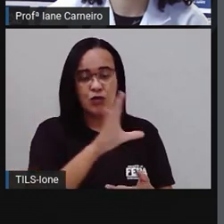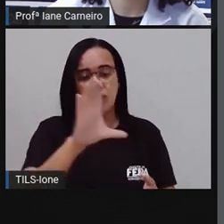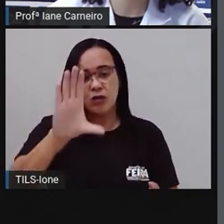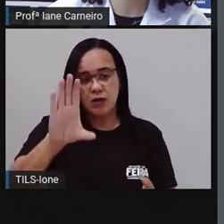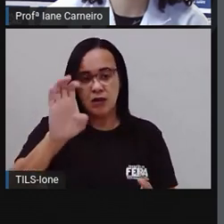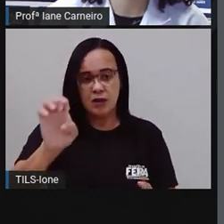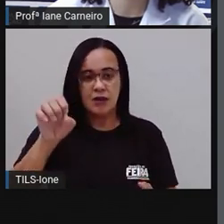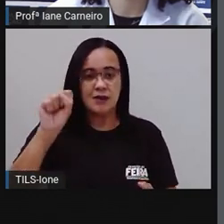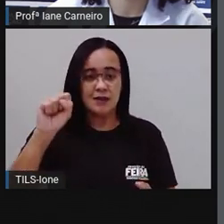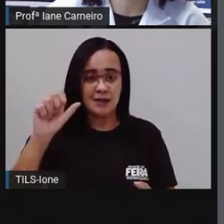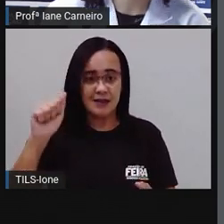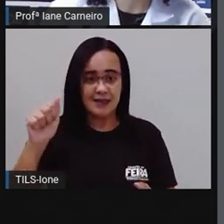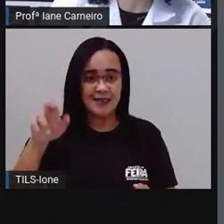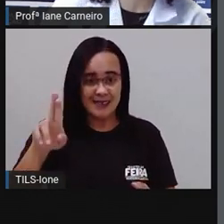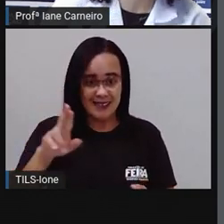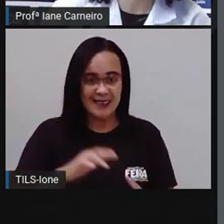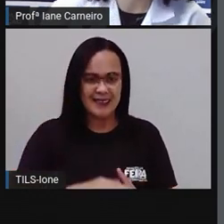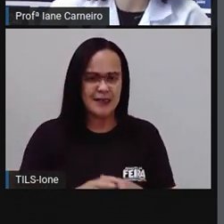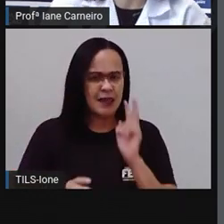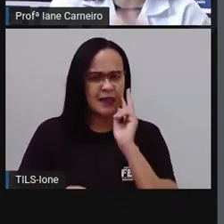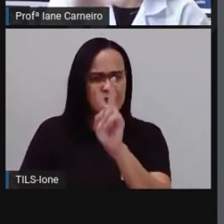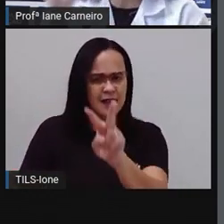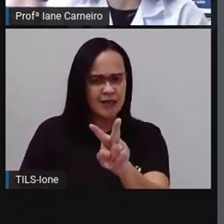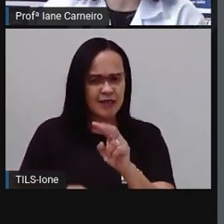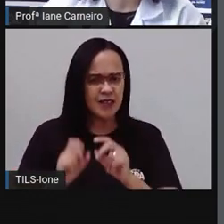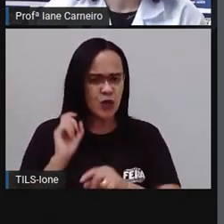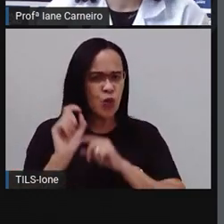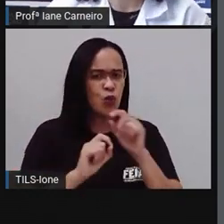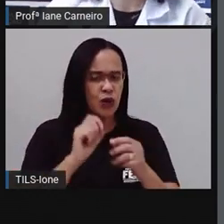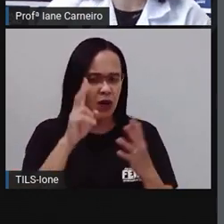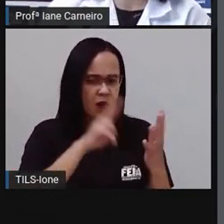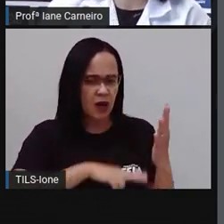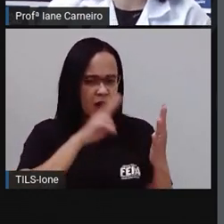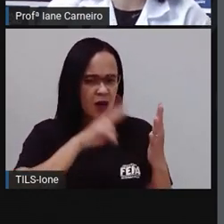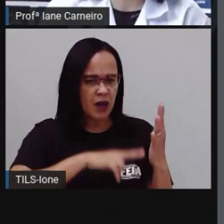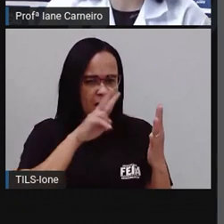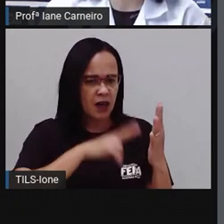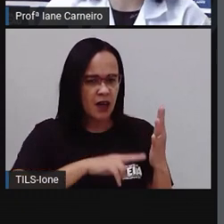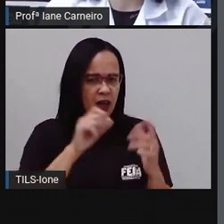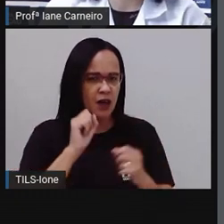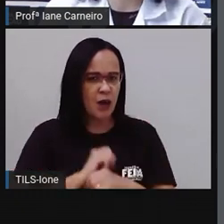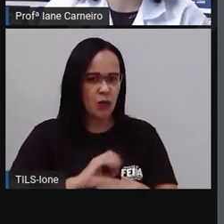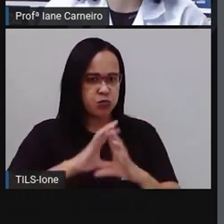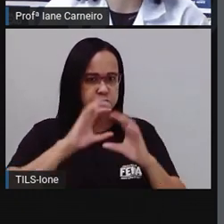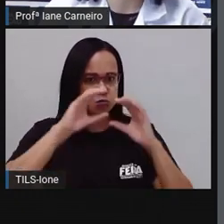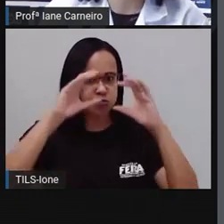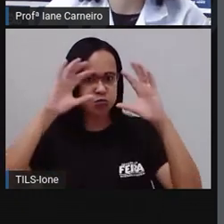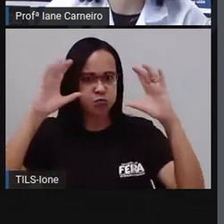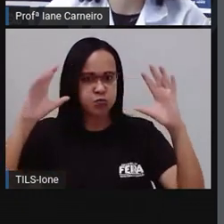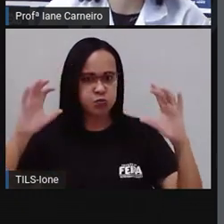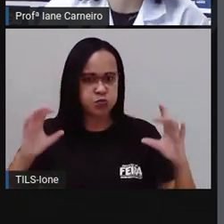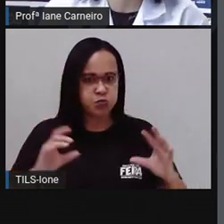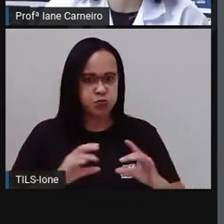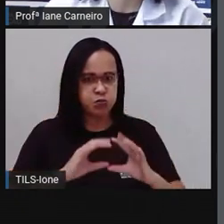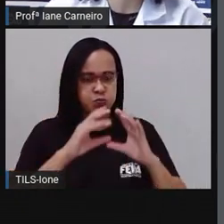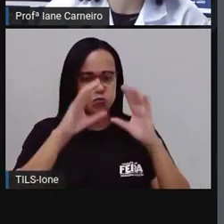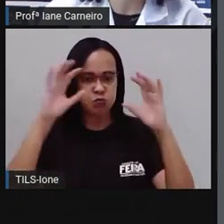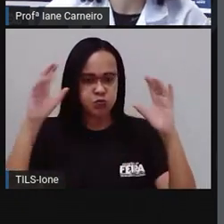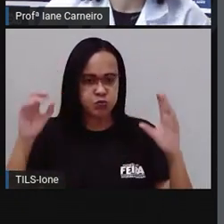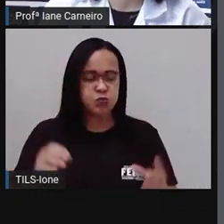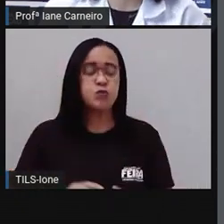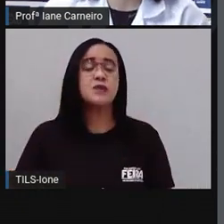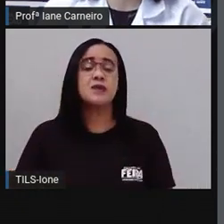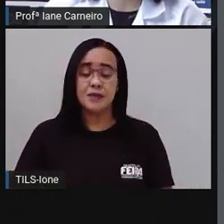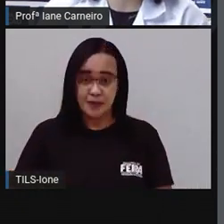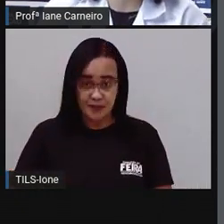Olha só o é ele está fazendo aí na capa. Vamos fazer aquela leitura, né? A gente está vendo bolhas, né? Bolhas de sabão, espuma,